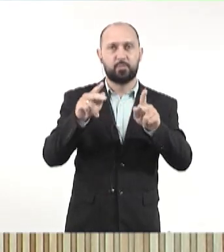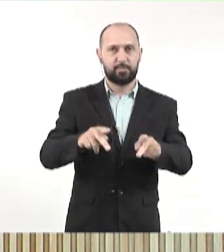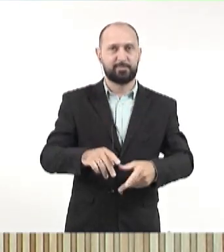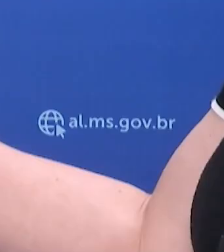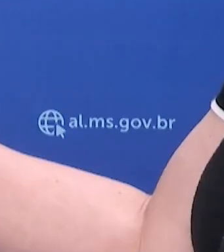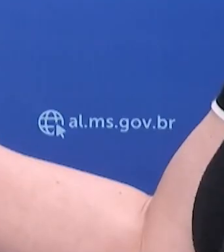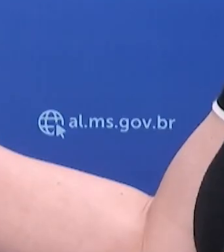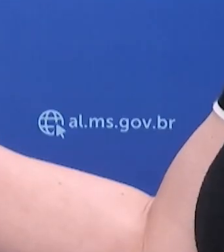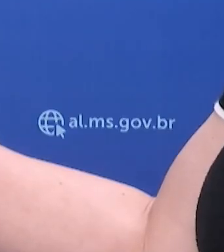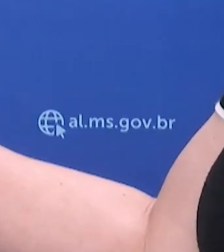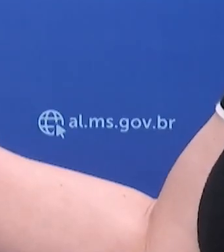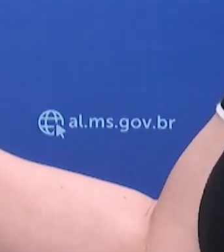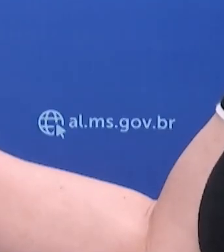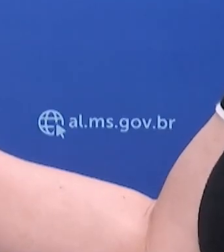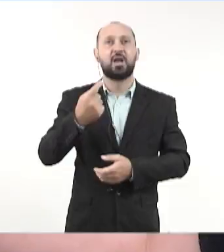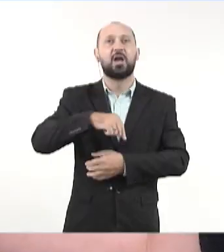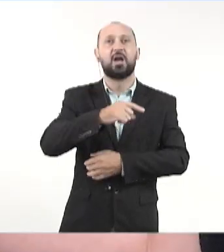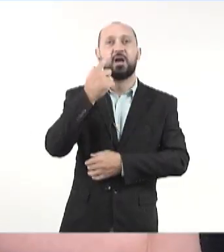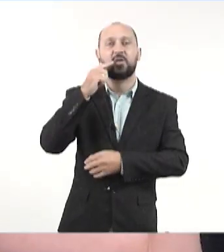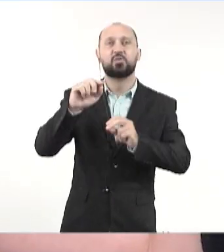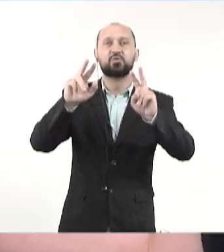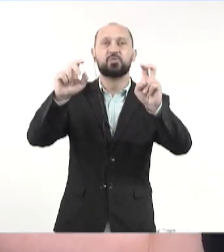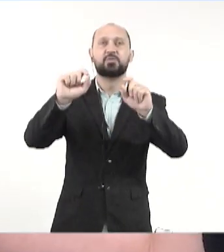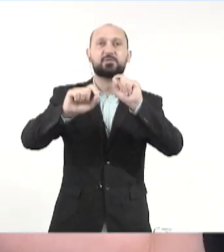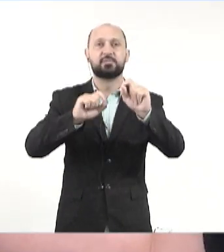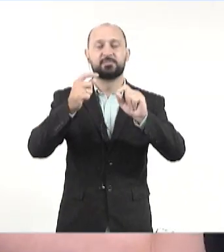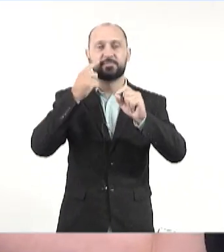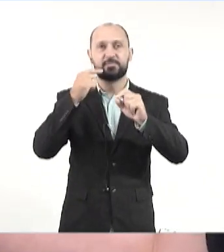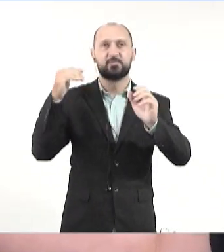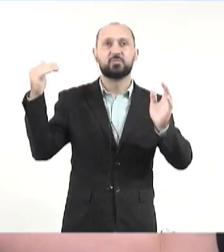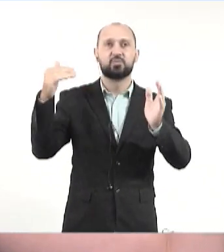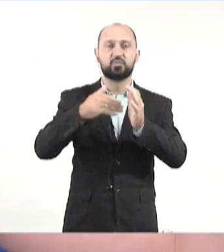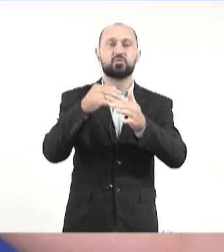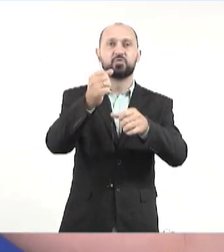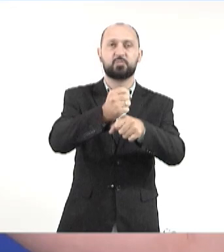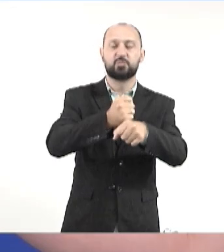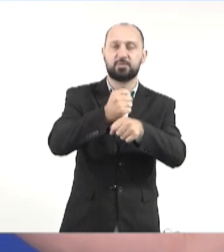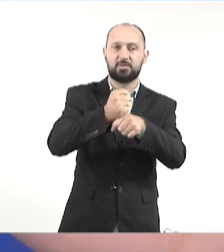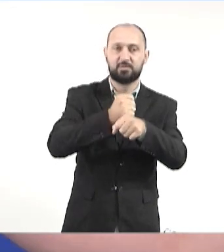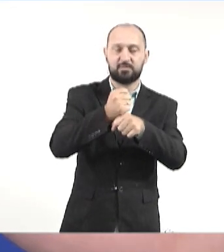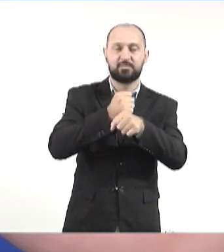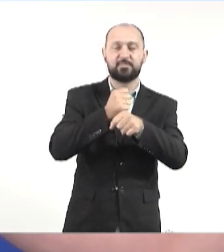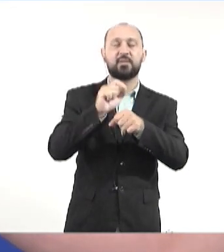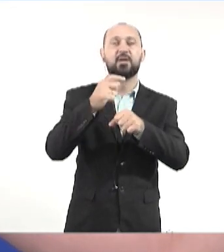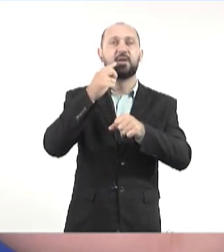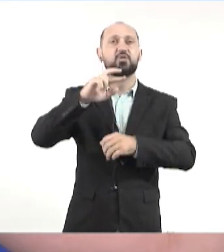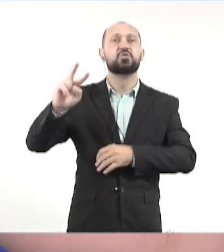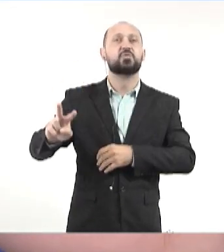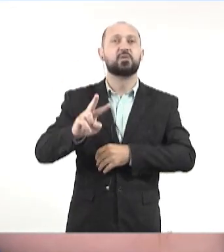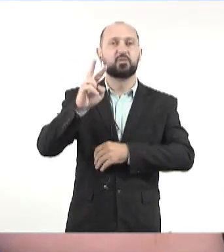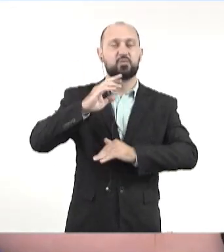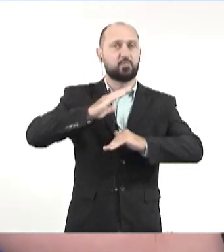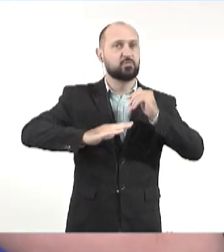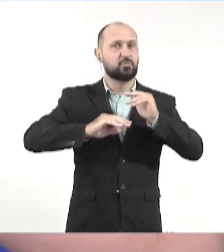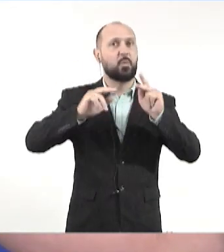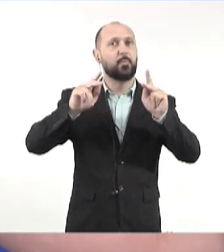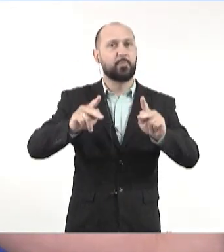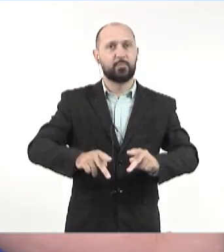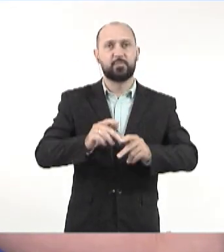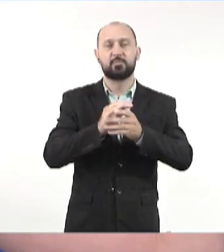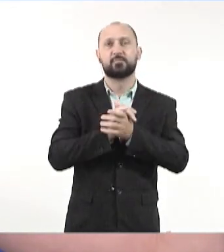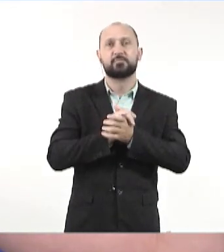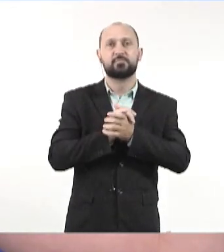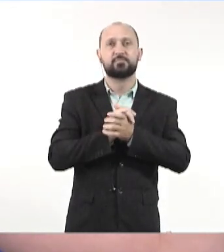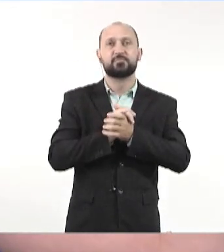públicas. A nossa pauta nesse último ano foi de valorização do servidor público